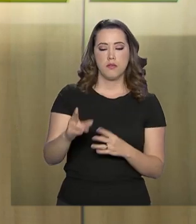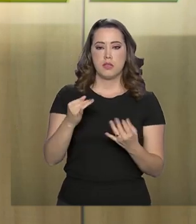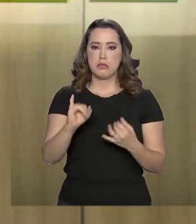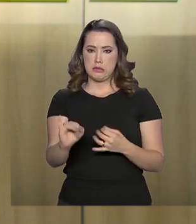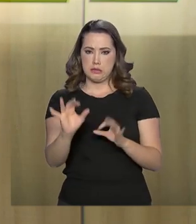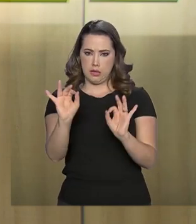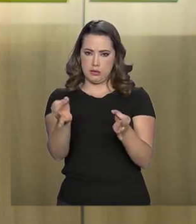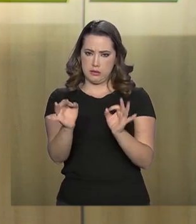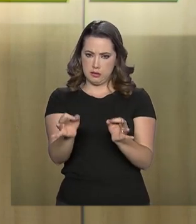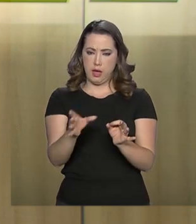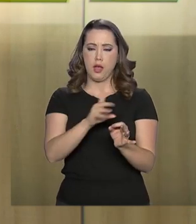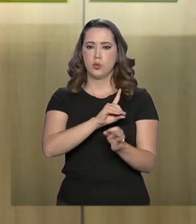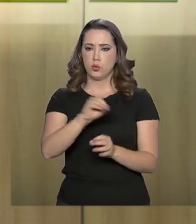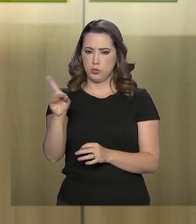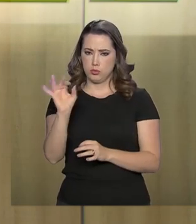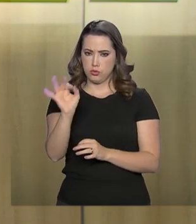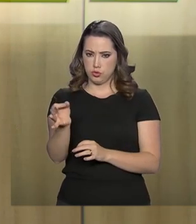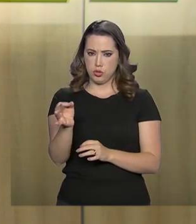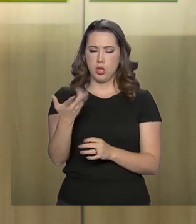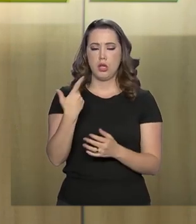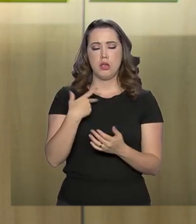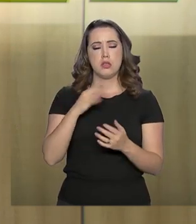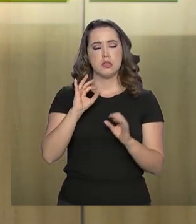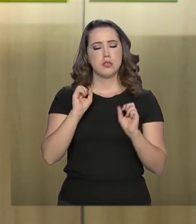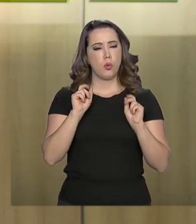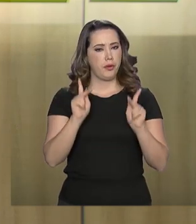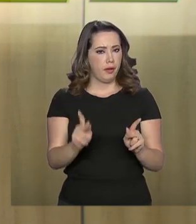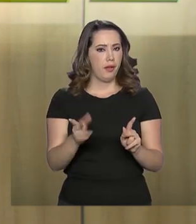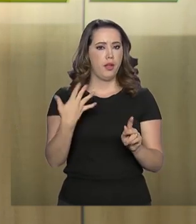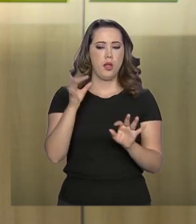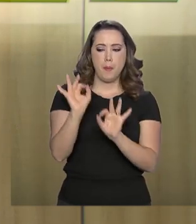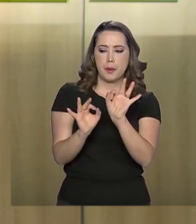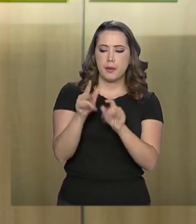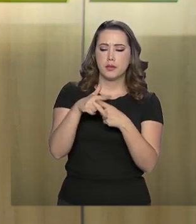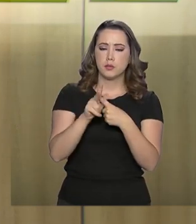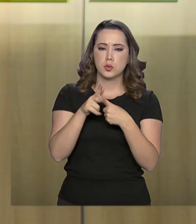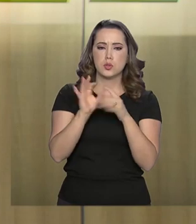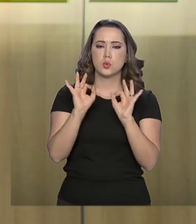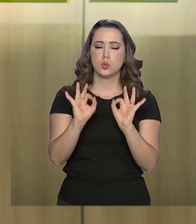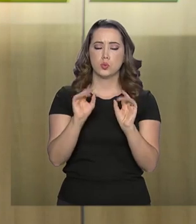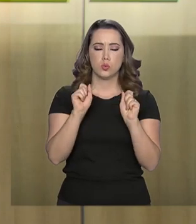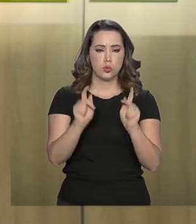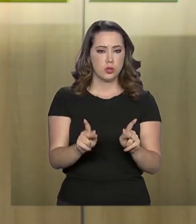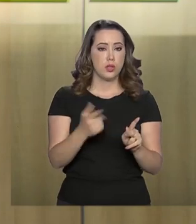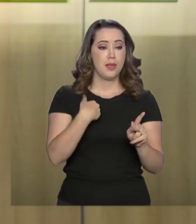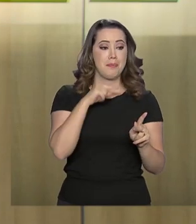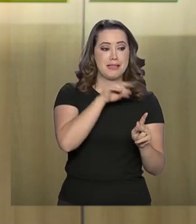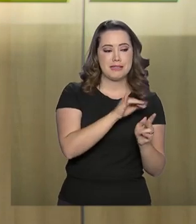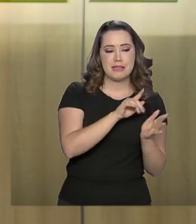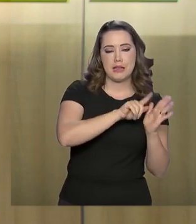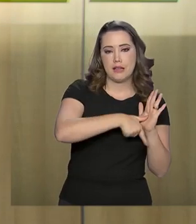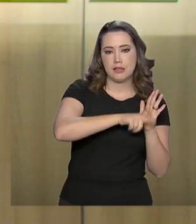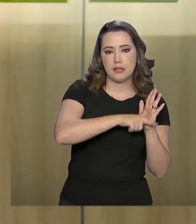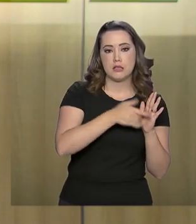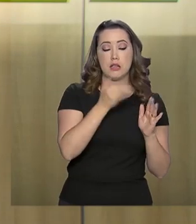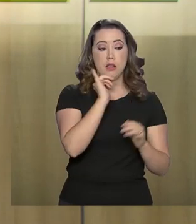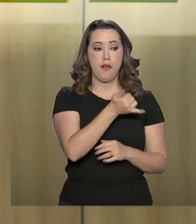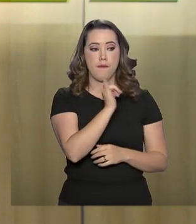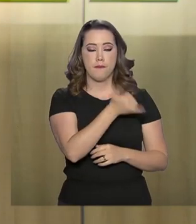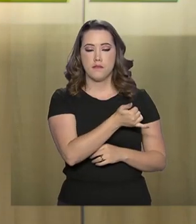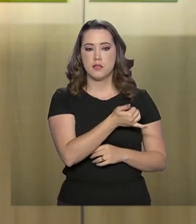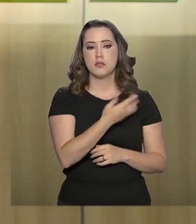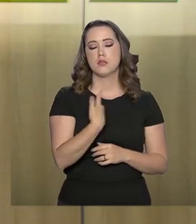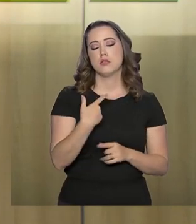manutenção em dia, ok, tudo bem, e aquelas que estão com a manutenção atrasada, recebem alertas